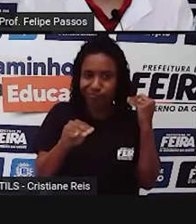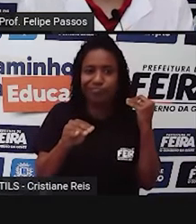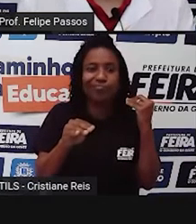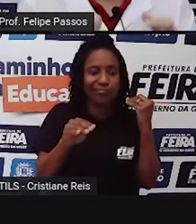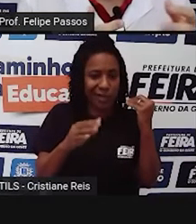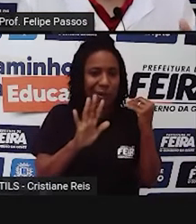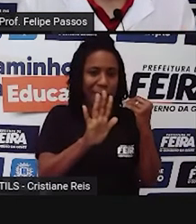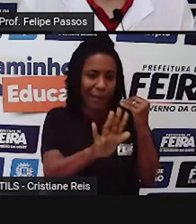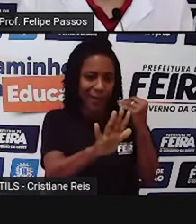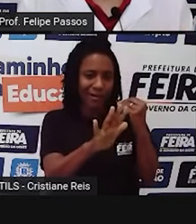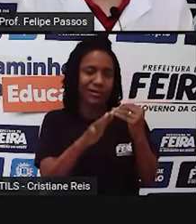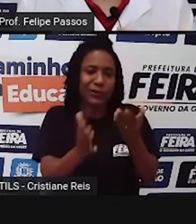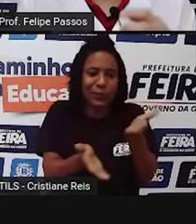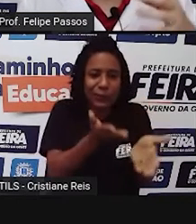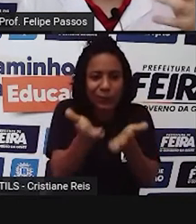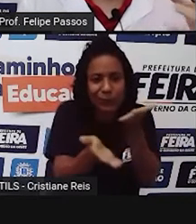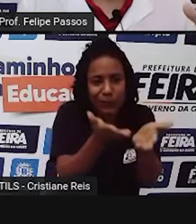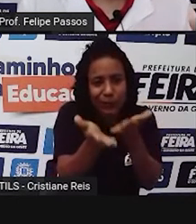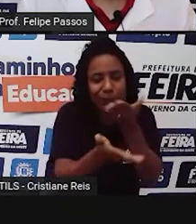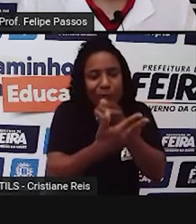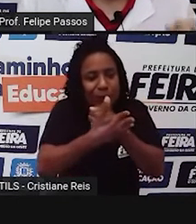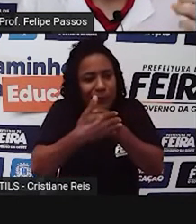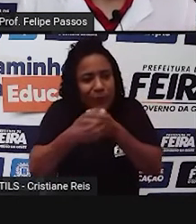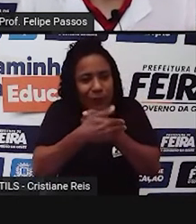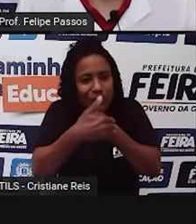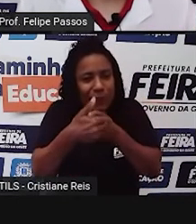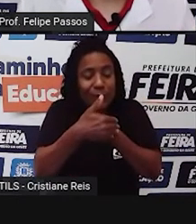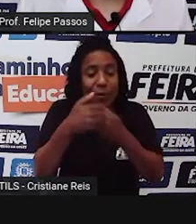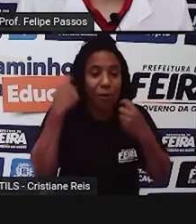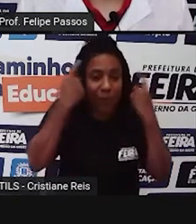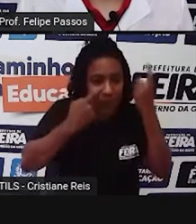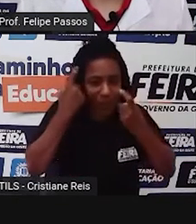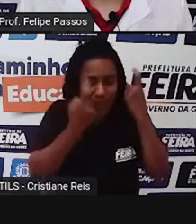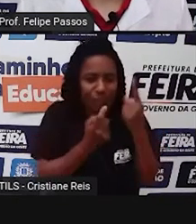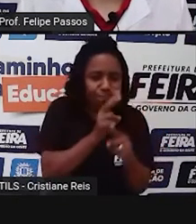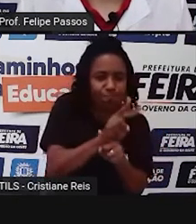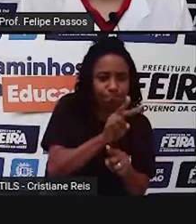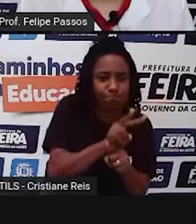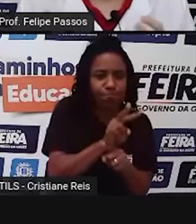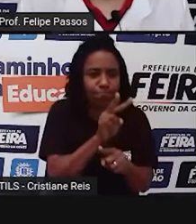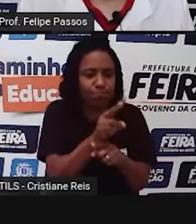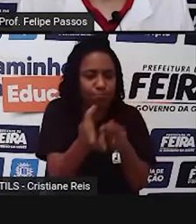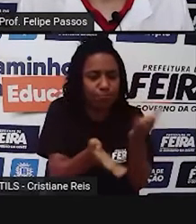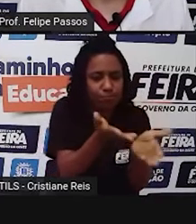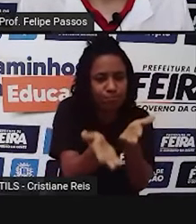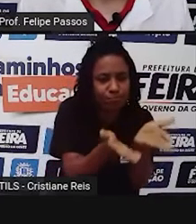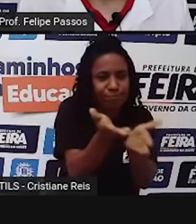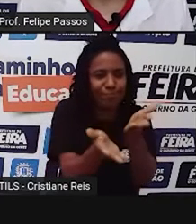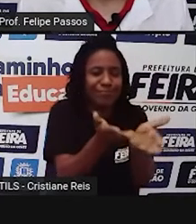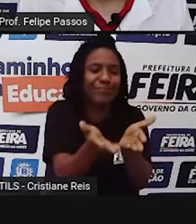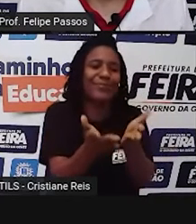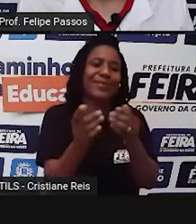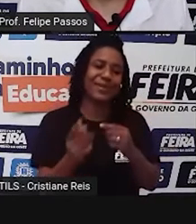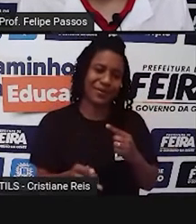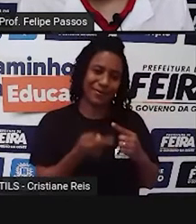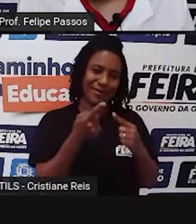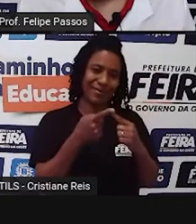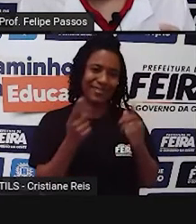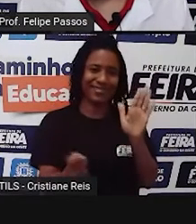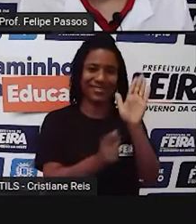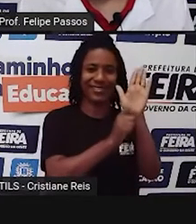não posso ter um carinho, eu não posso ter uma preocupação sobre o bem-estar dessa pessoa? Então, o primeiro artigo, ele fala disso,